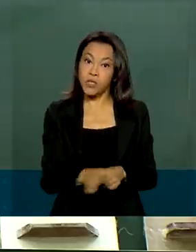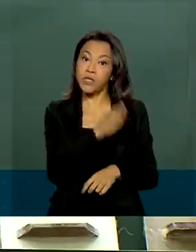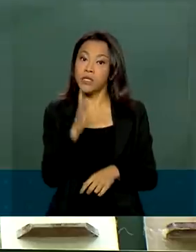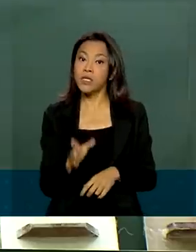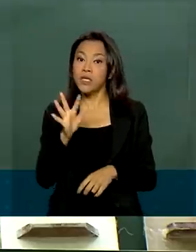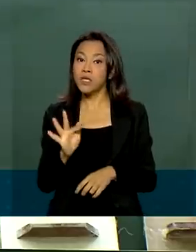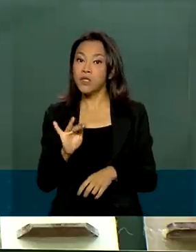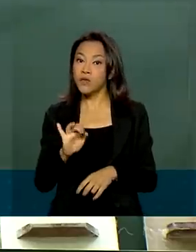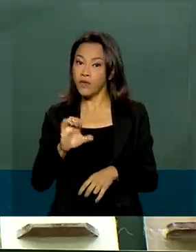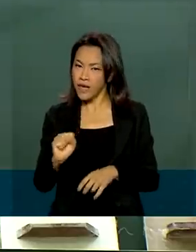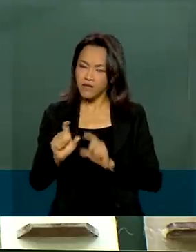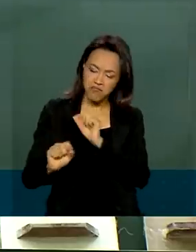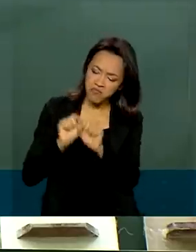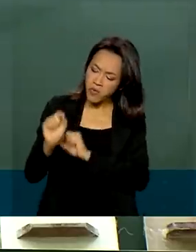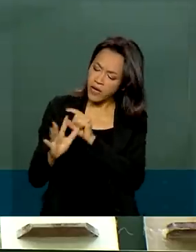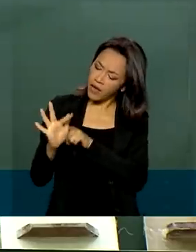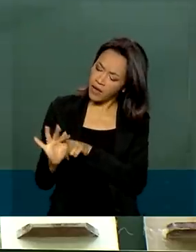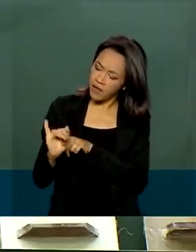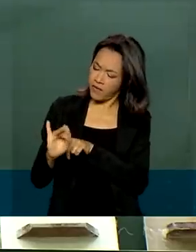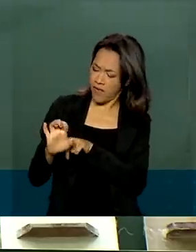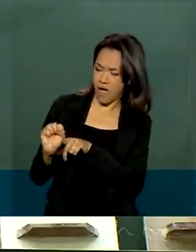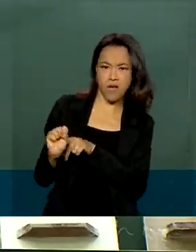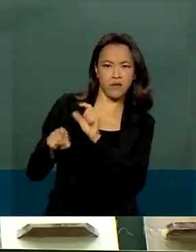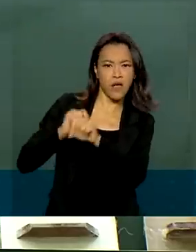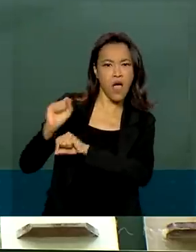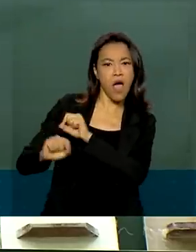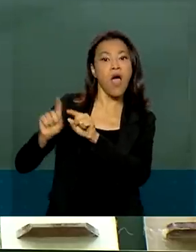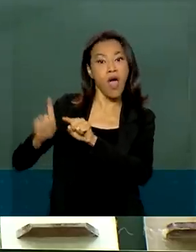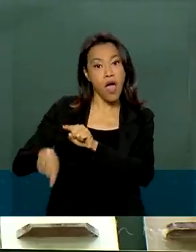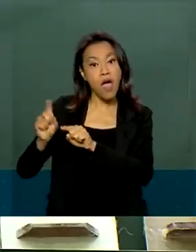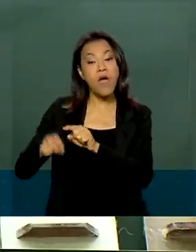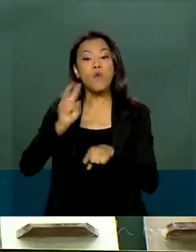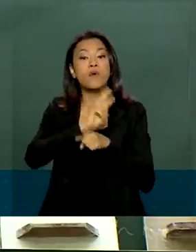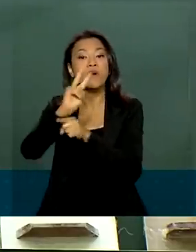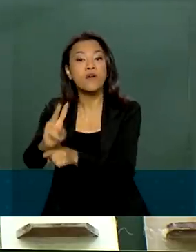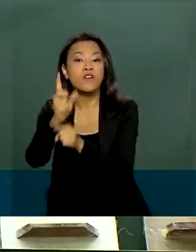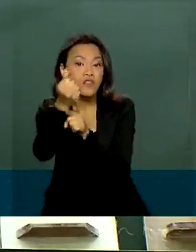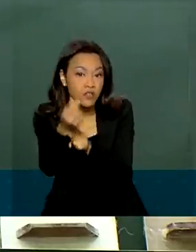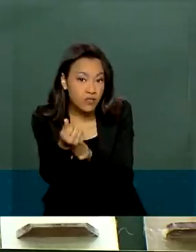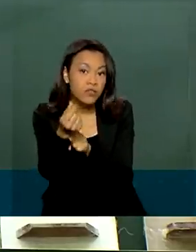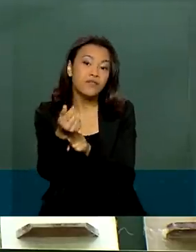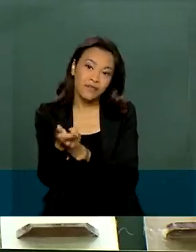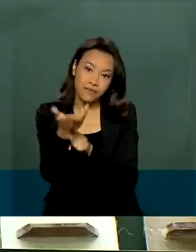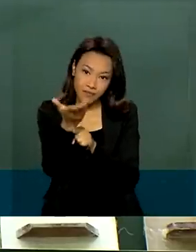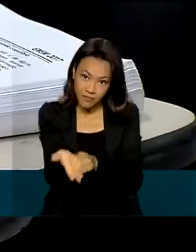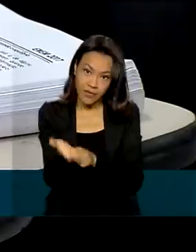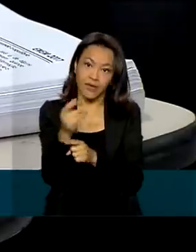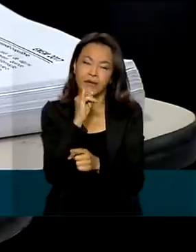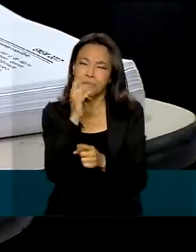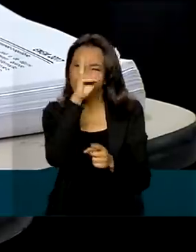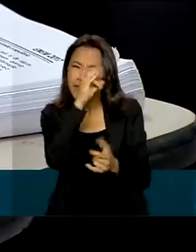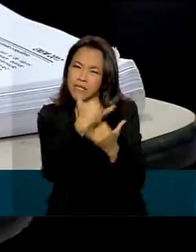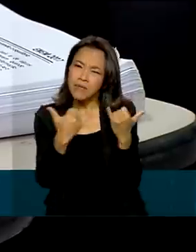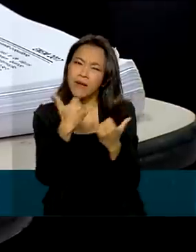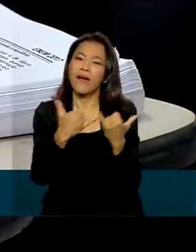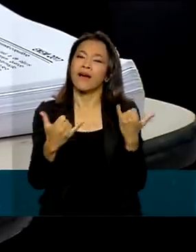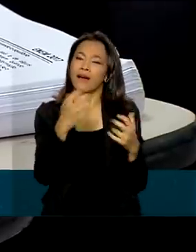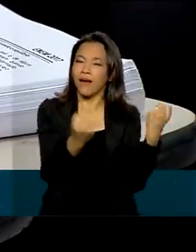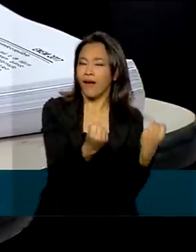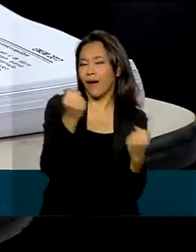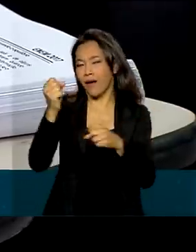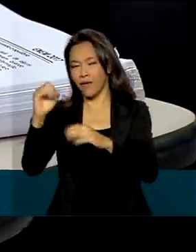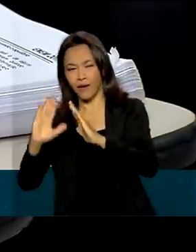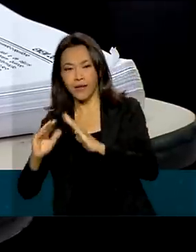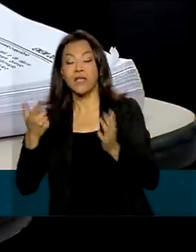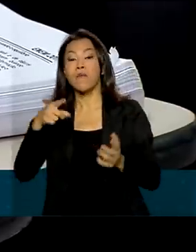Fies é o Fundo de Financiamento Estudantil, que existe há 20 anos e é como um financiamento de casa ou de carro. Mas neste caso, o aluno